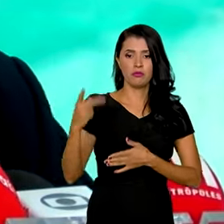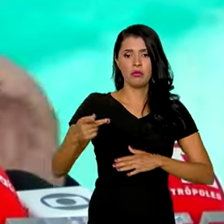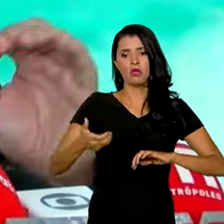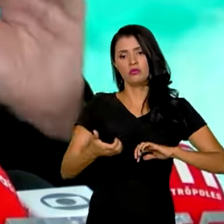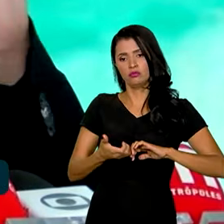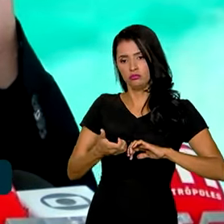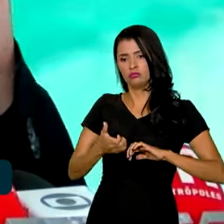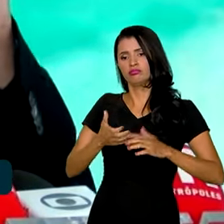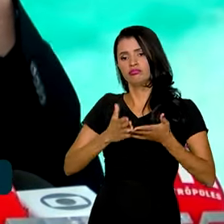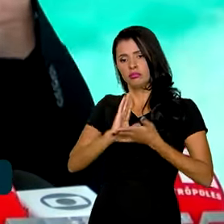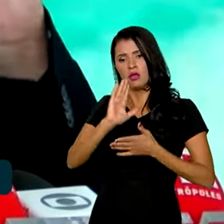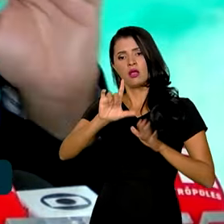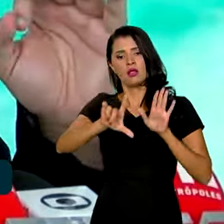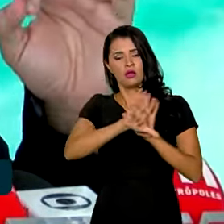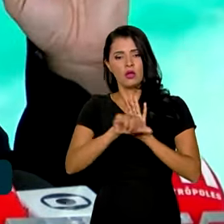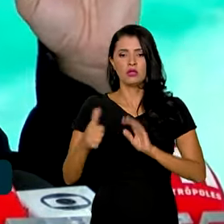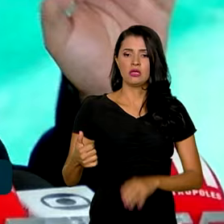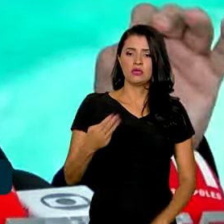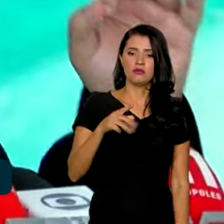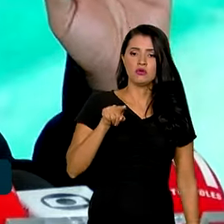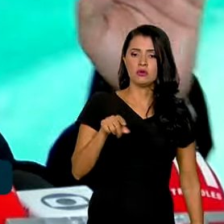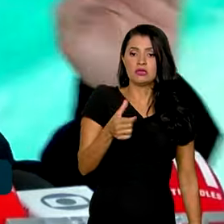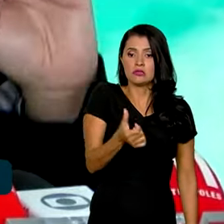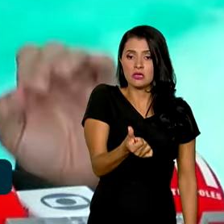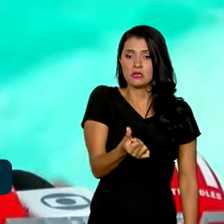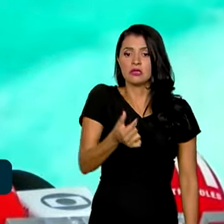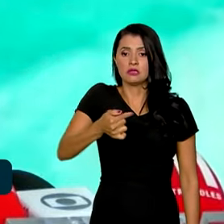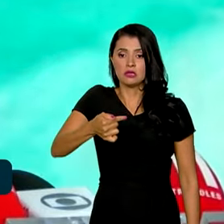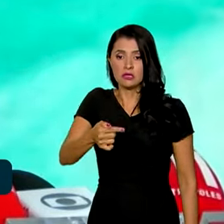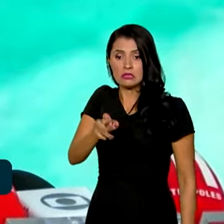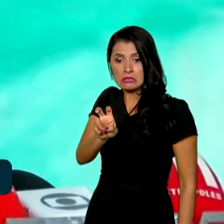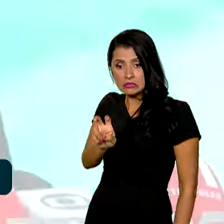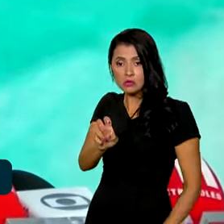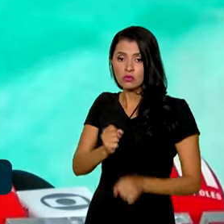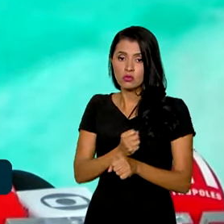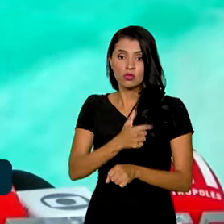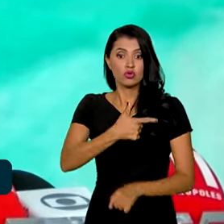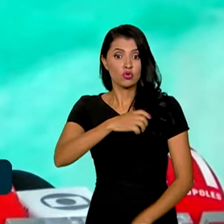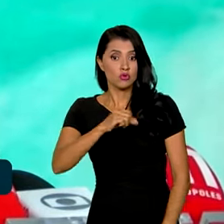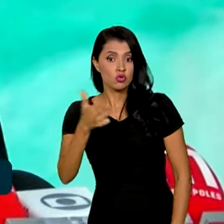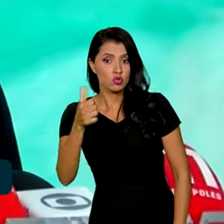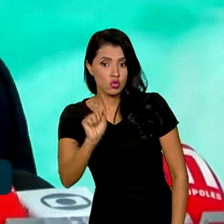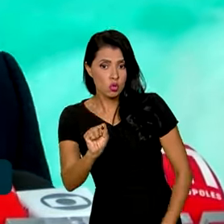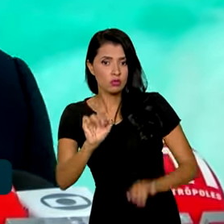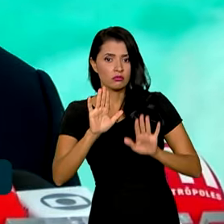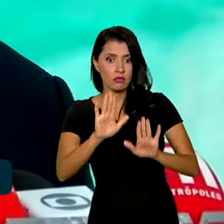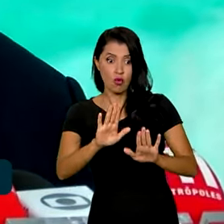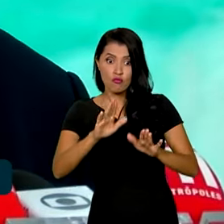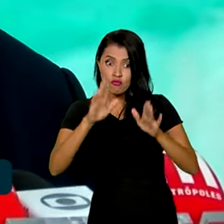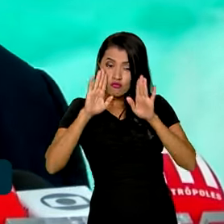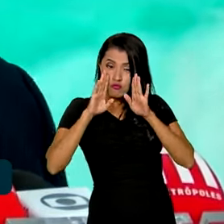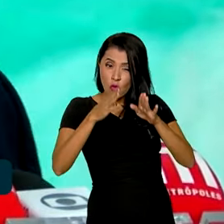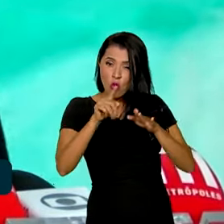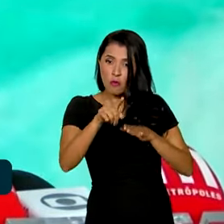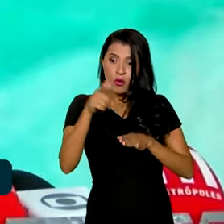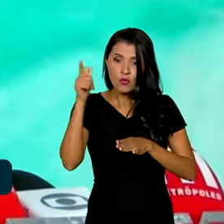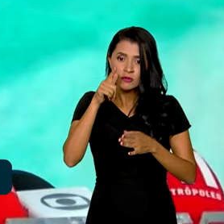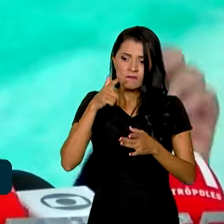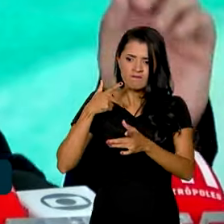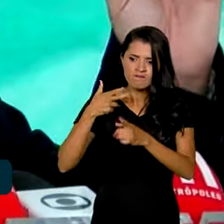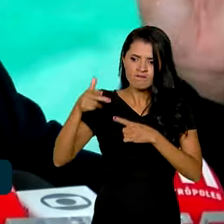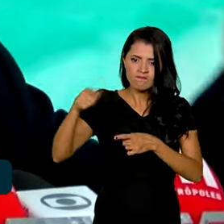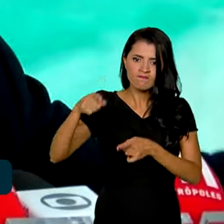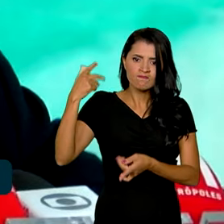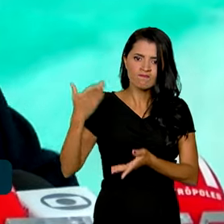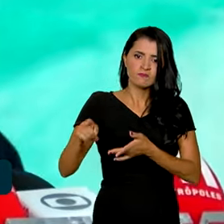Nacional, que é a Lei 13.675 de 2018. A questão central para vencer milícias